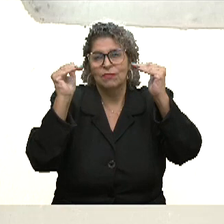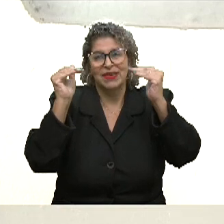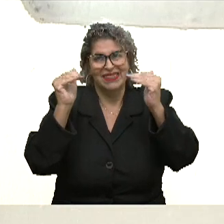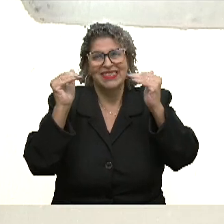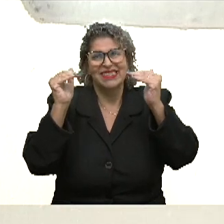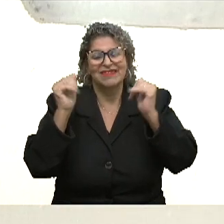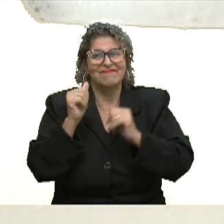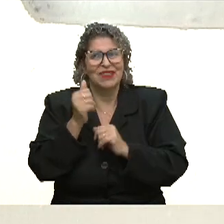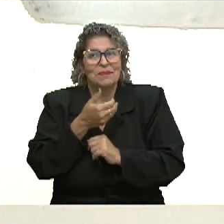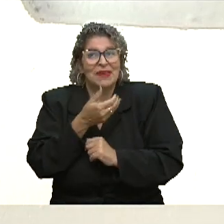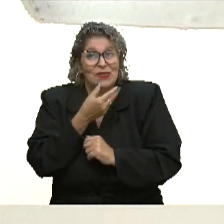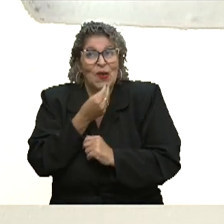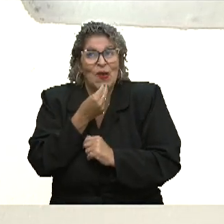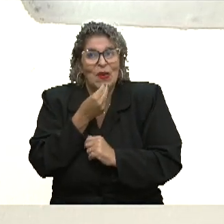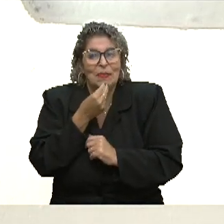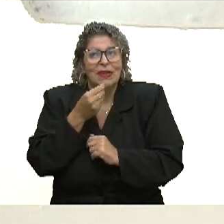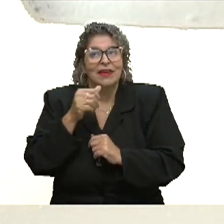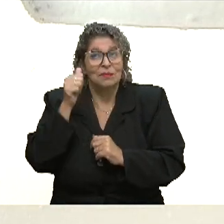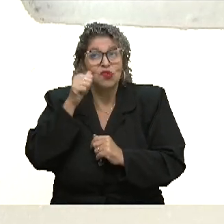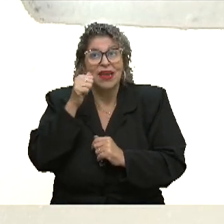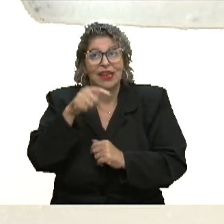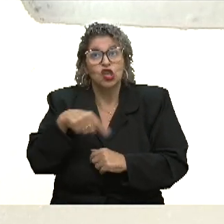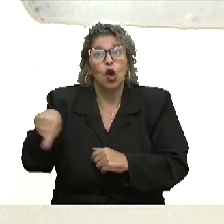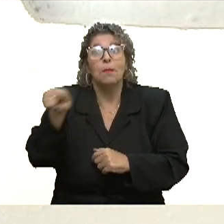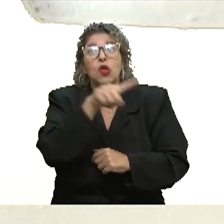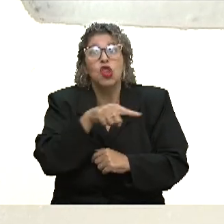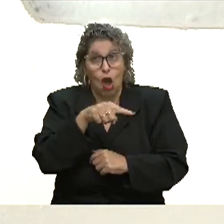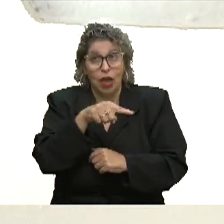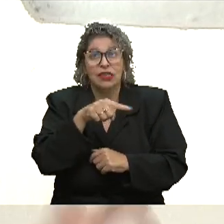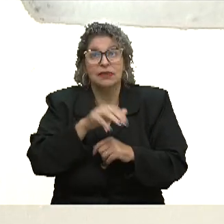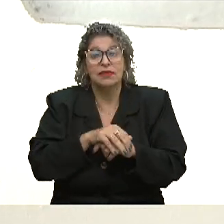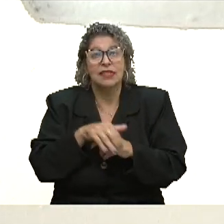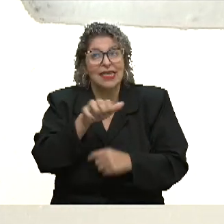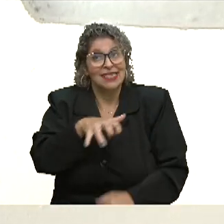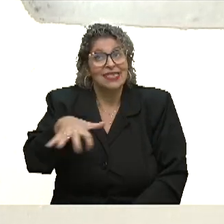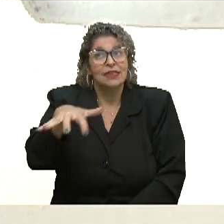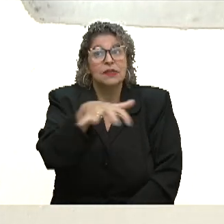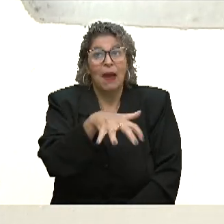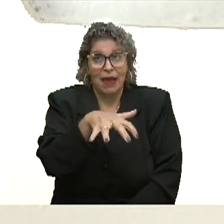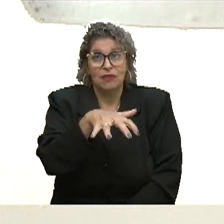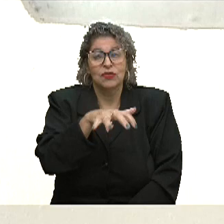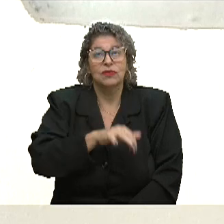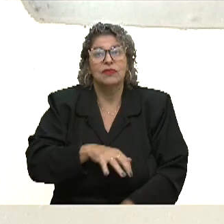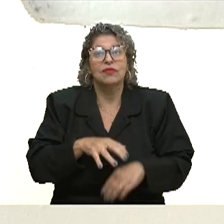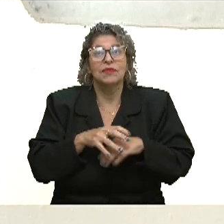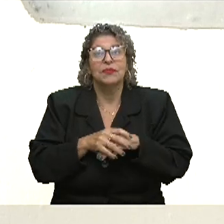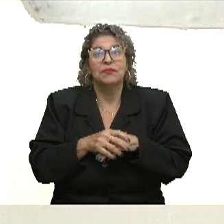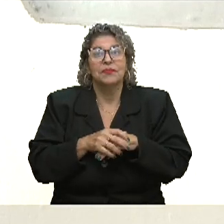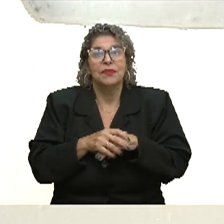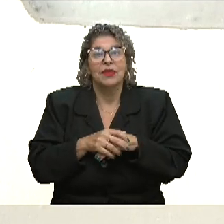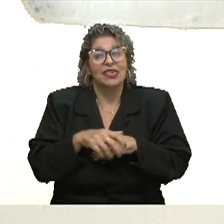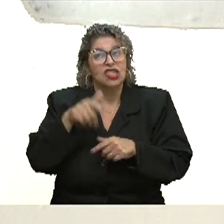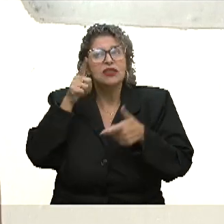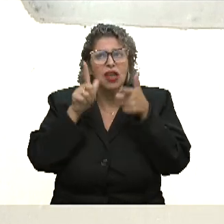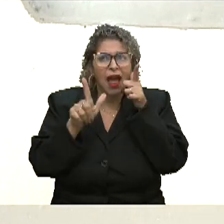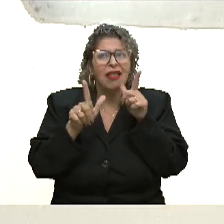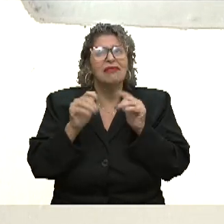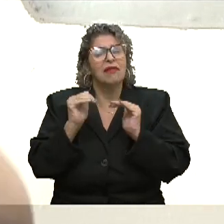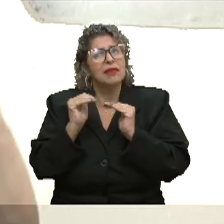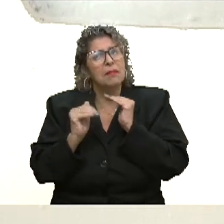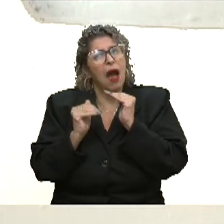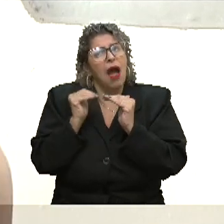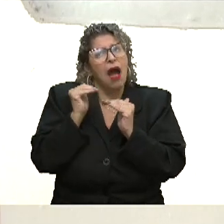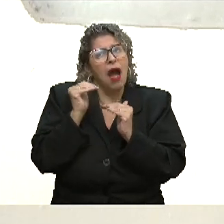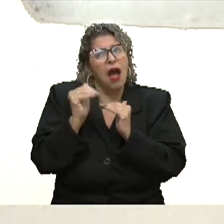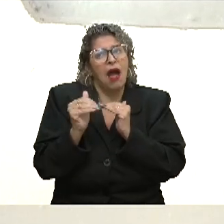é difícil de ver mulheres como a gente nesses espaços. E eu acho que a gente até está conseguindo avançar